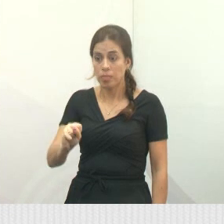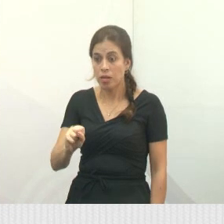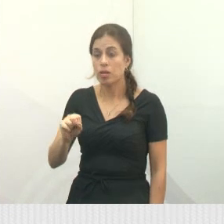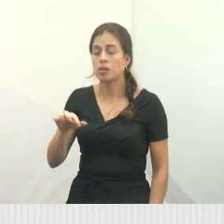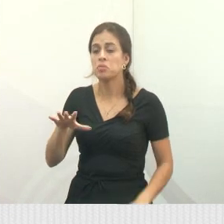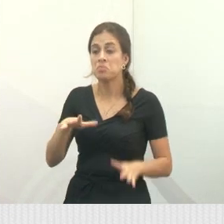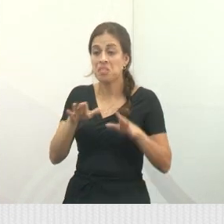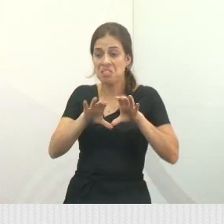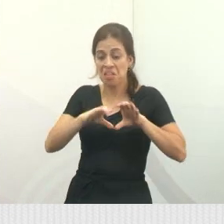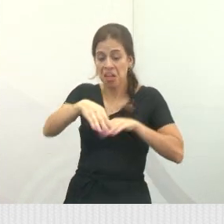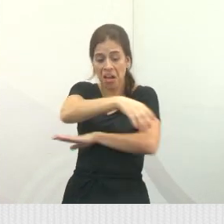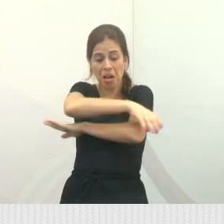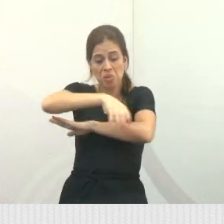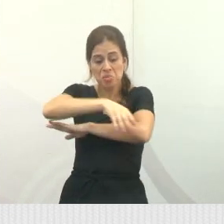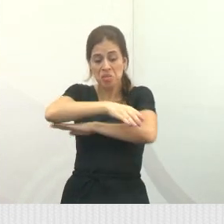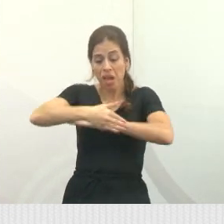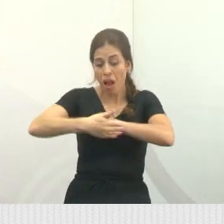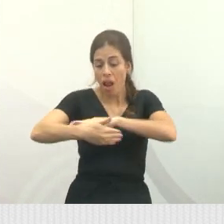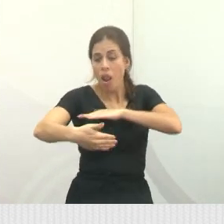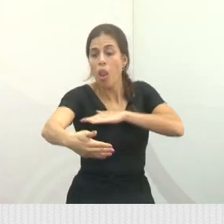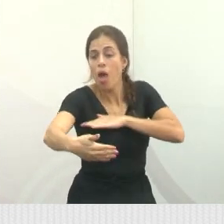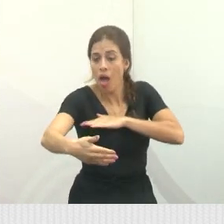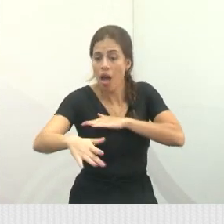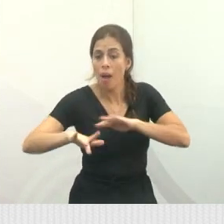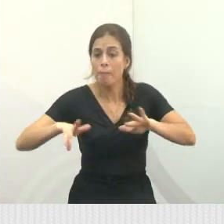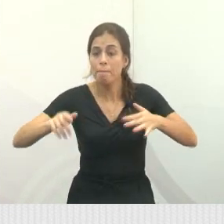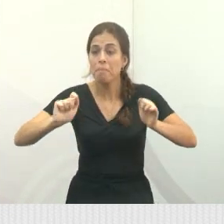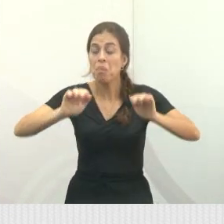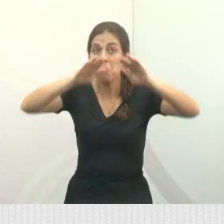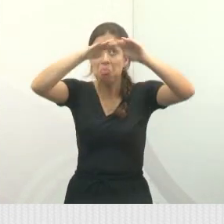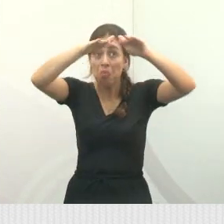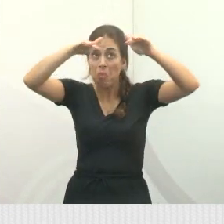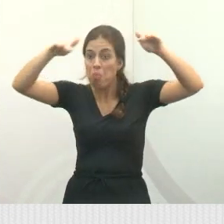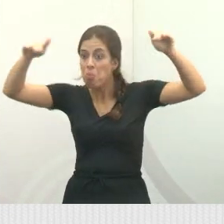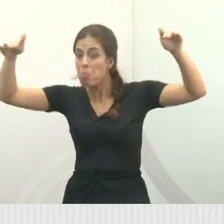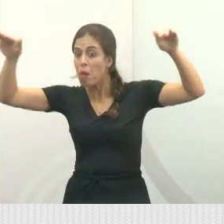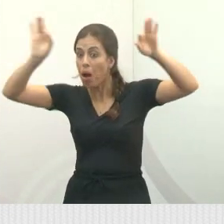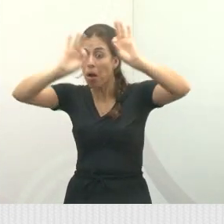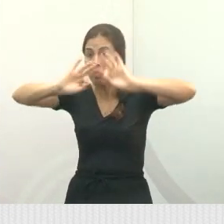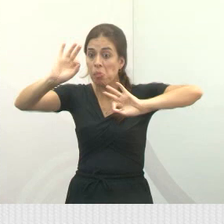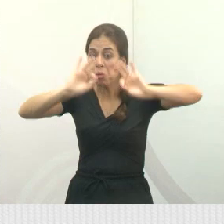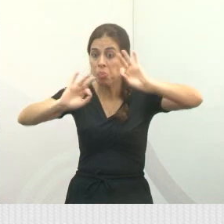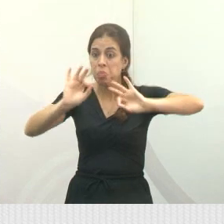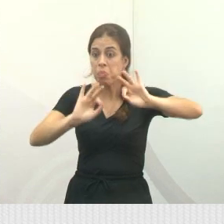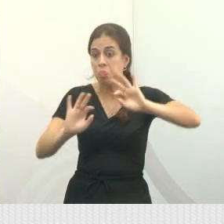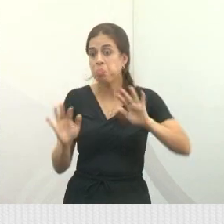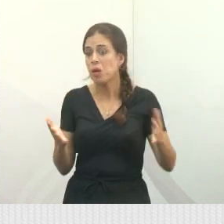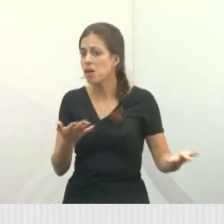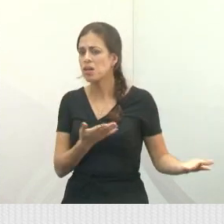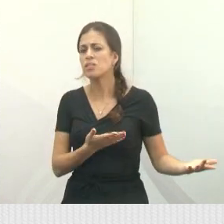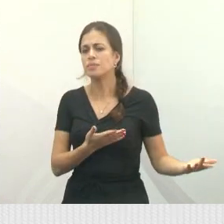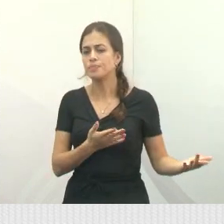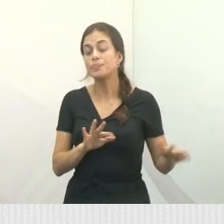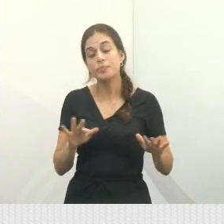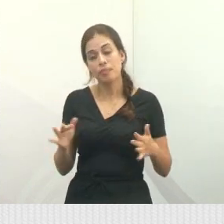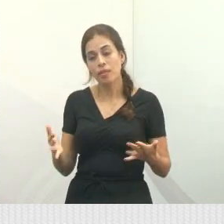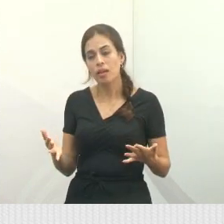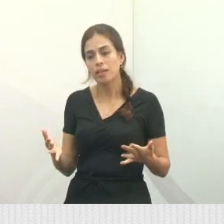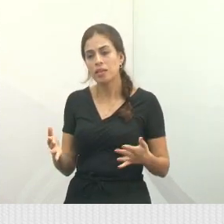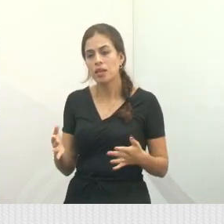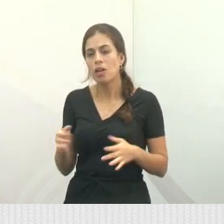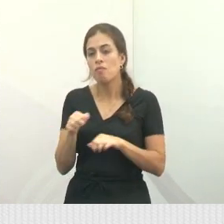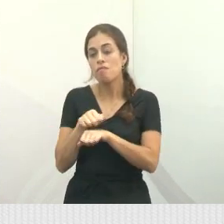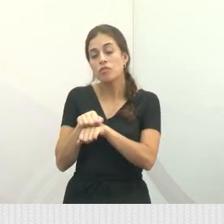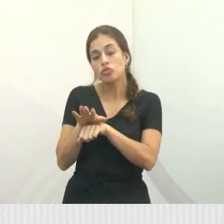abrigo coberto, moderno. E tirar essa situação das pessoas de pé. Então, fica aí, mobilidade urbana.